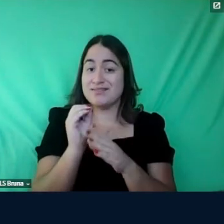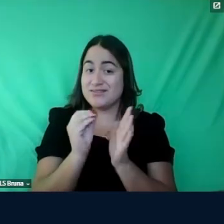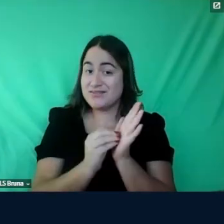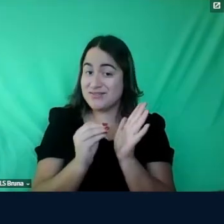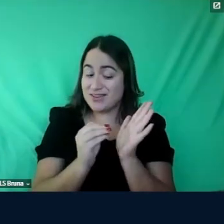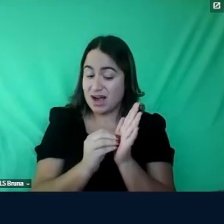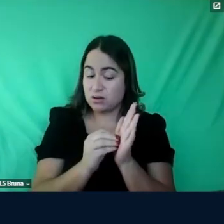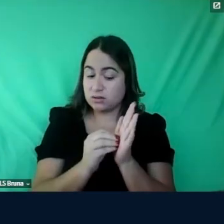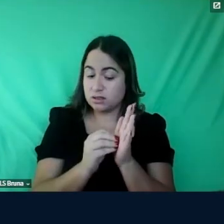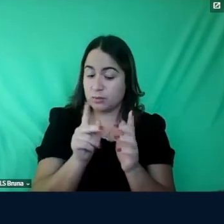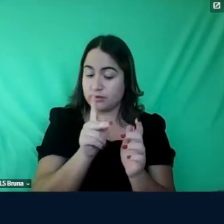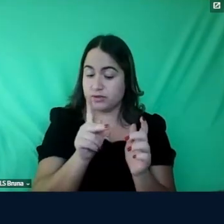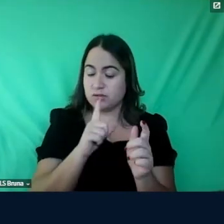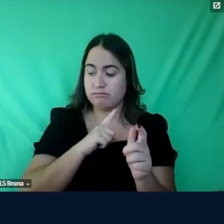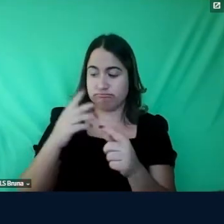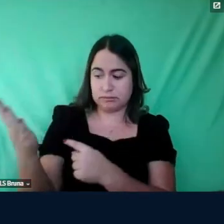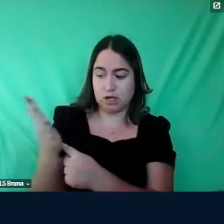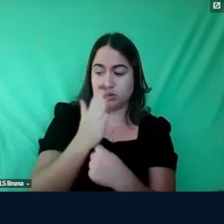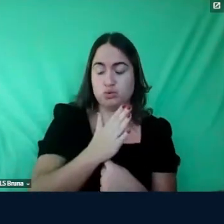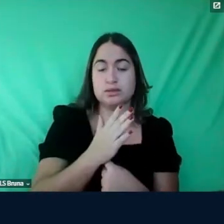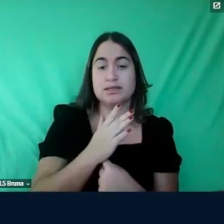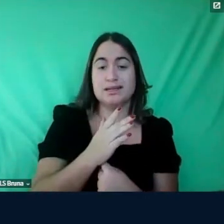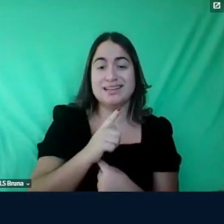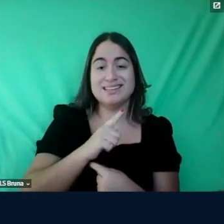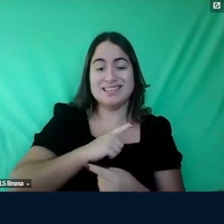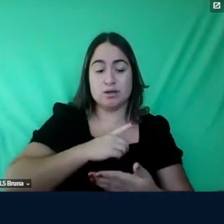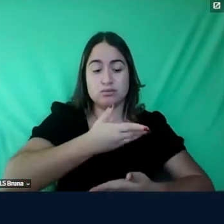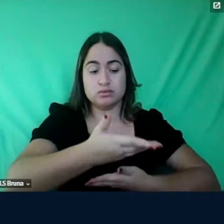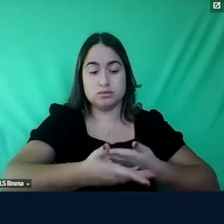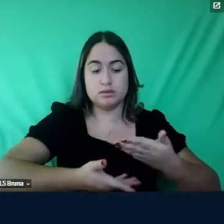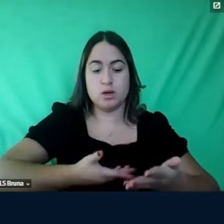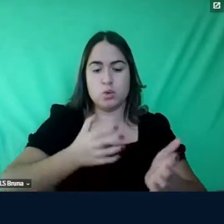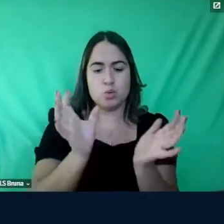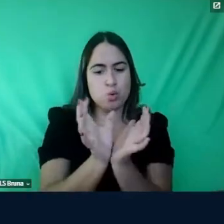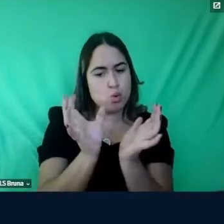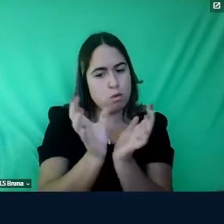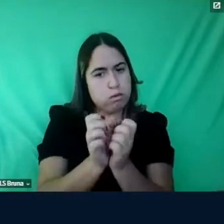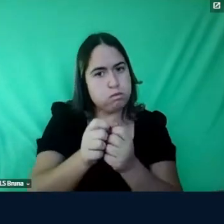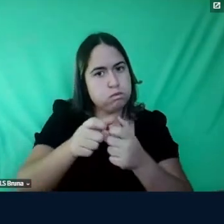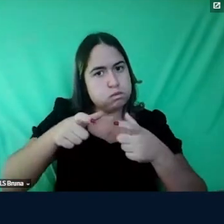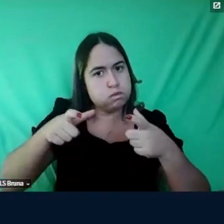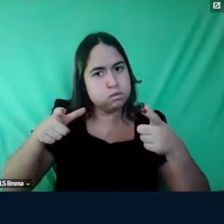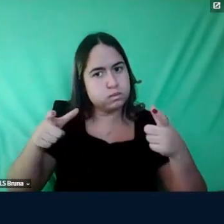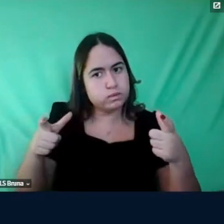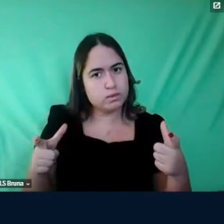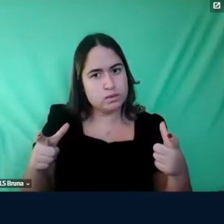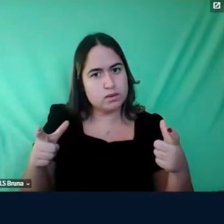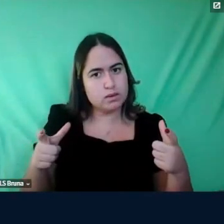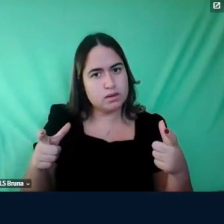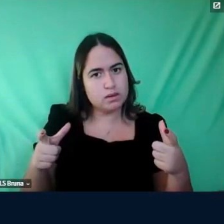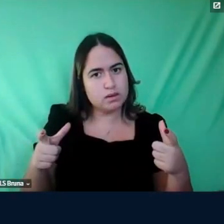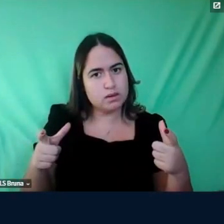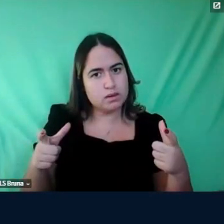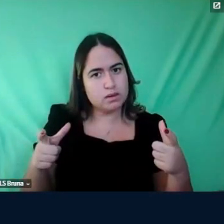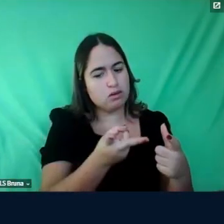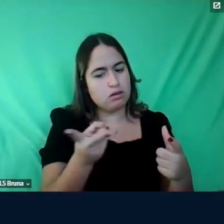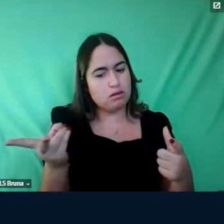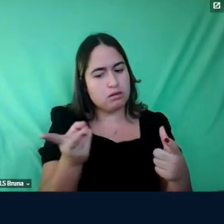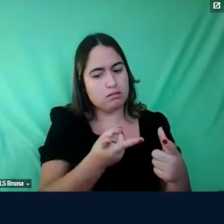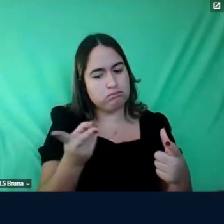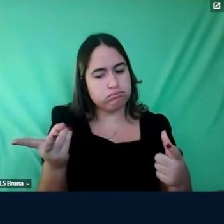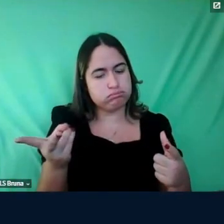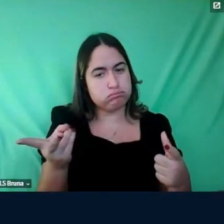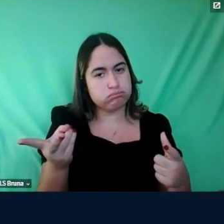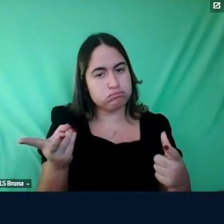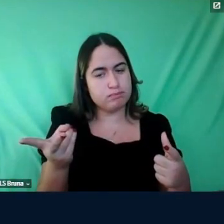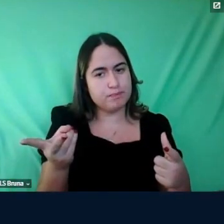com aqueles aquela grama enorme de pessoas que estão entre os dois extremos né e que é